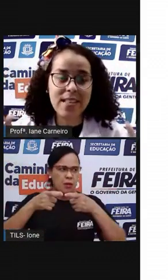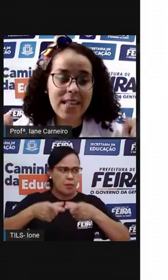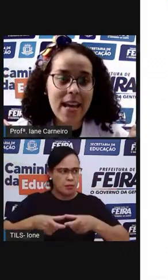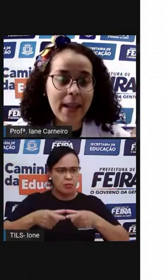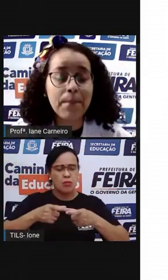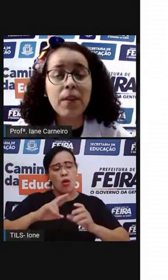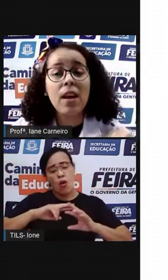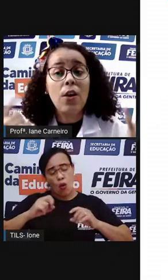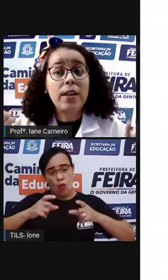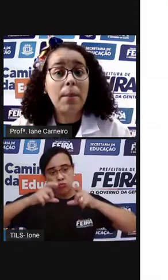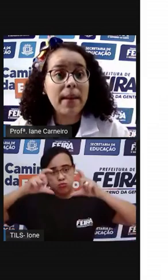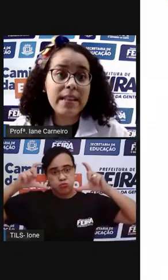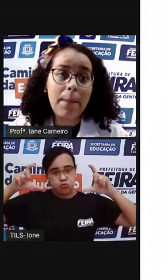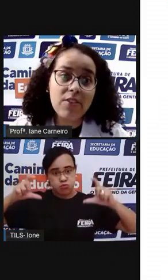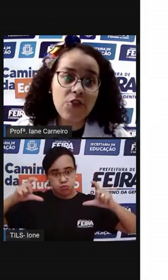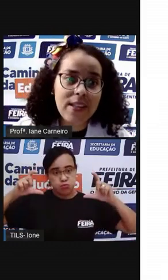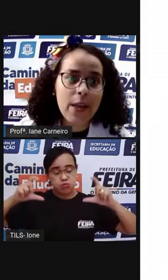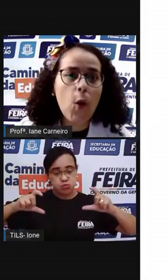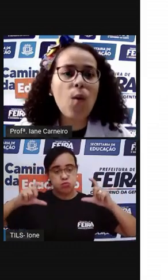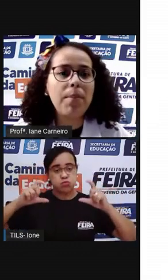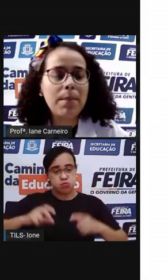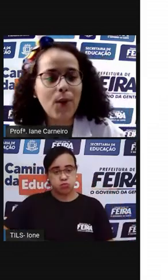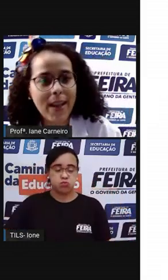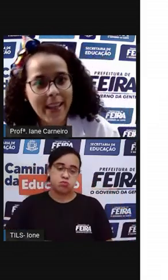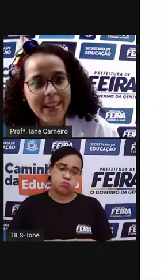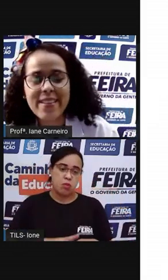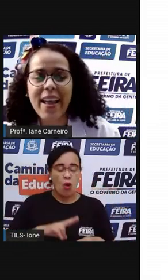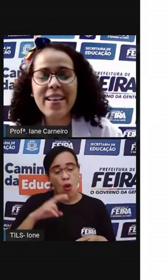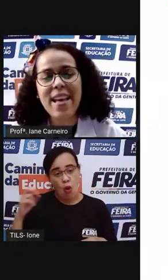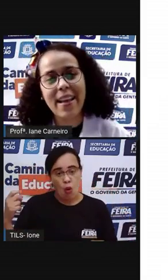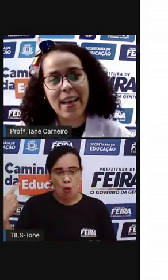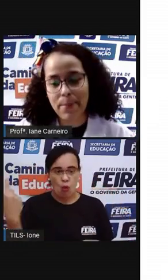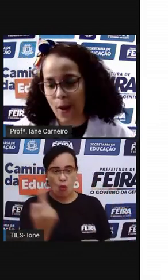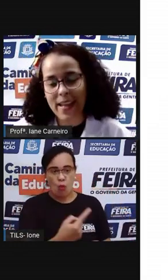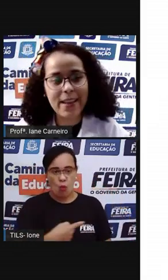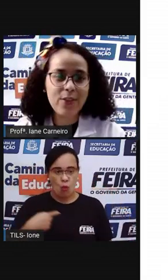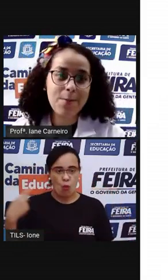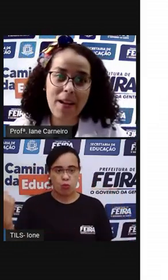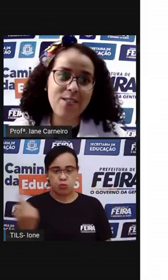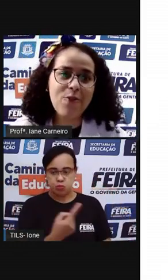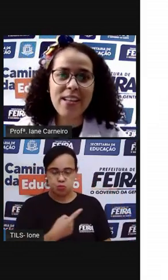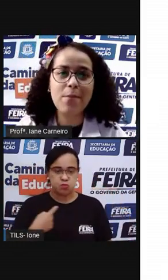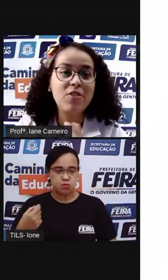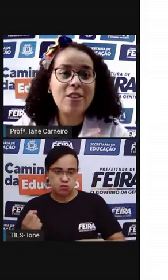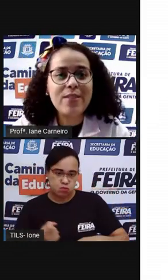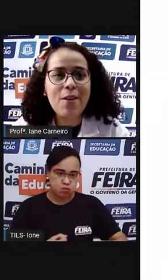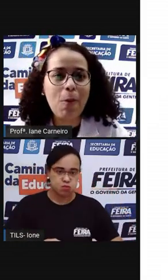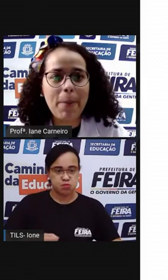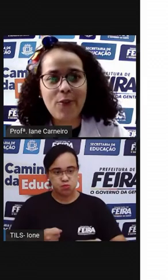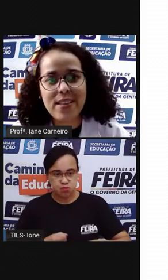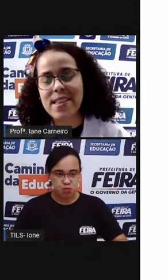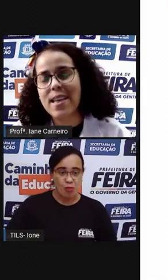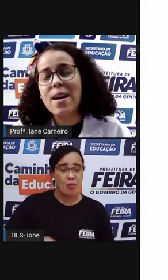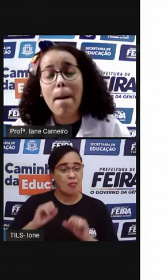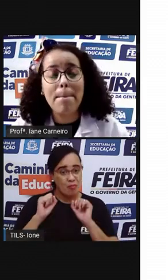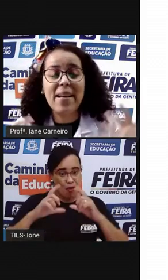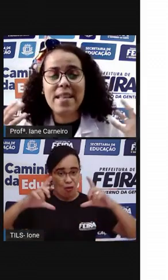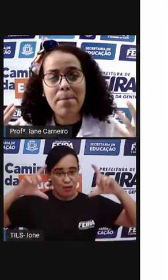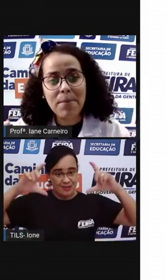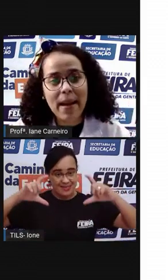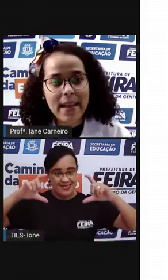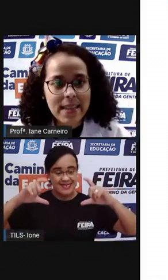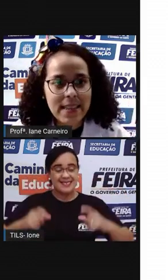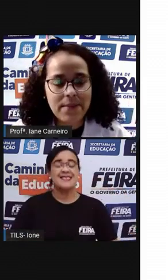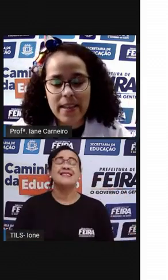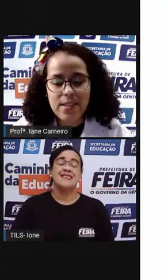que vocês quiserem. Também dá para a gente fazer com bambolê, né? E aí a Pro aqui no espaço, infelizmente, não tem como a Pro fazer. Mas